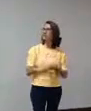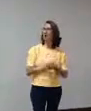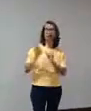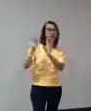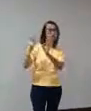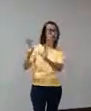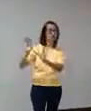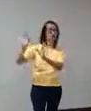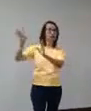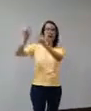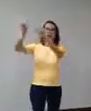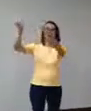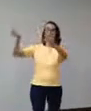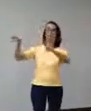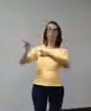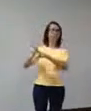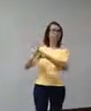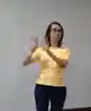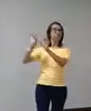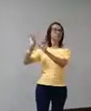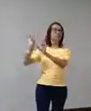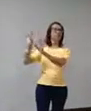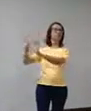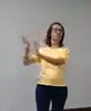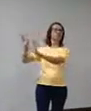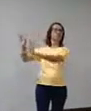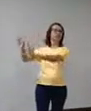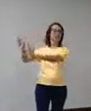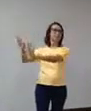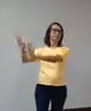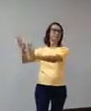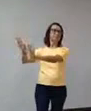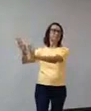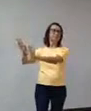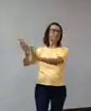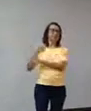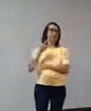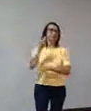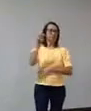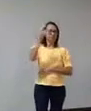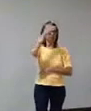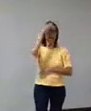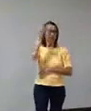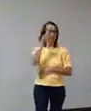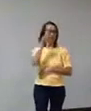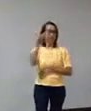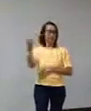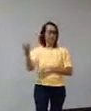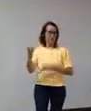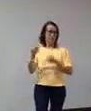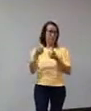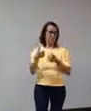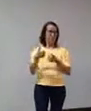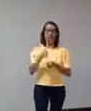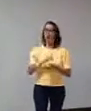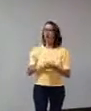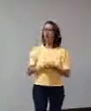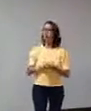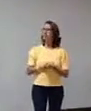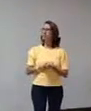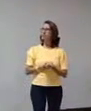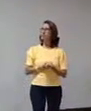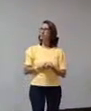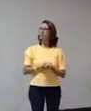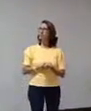naquele painel, tinha a possibilidade de visitar as obras dos artistas e de entrar em contato caso quisessem dialogar